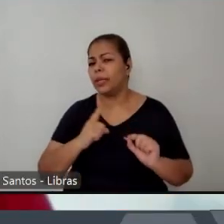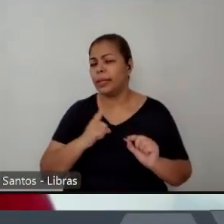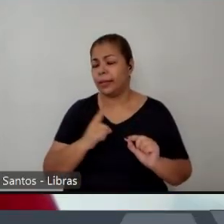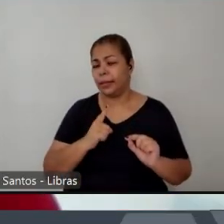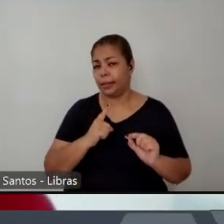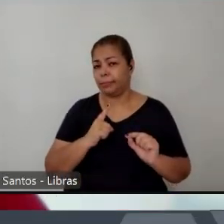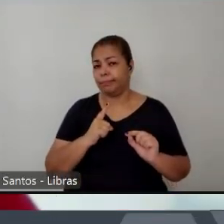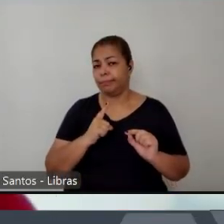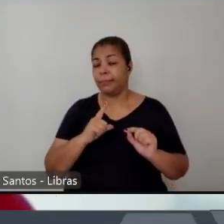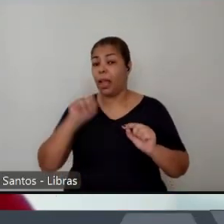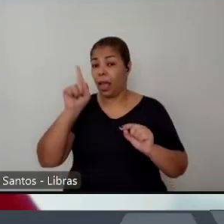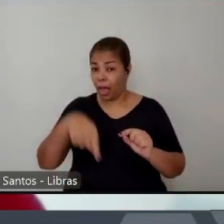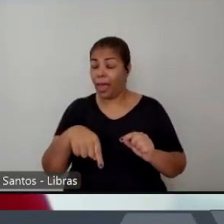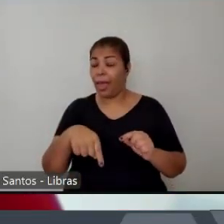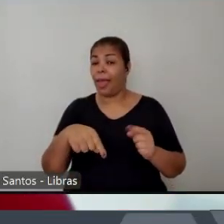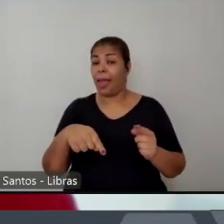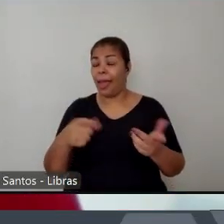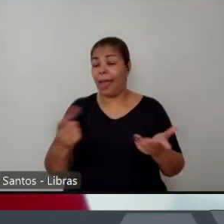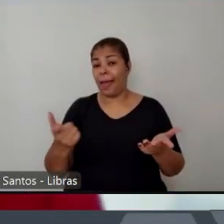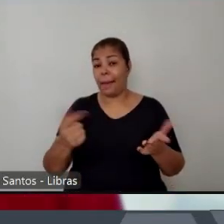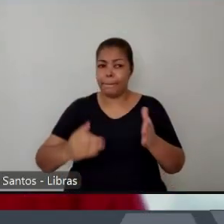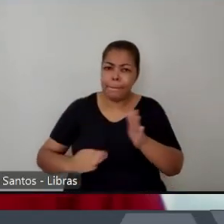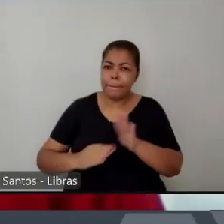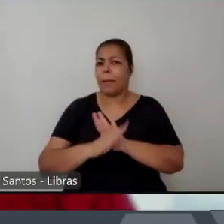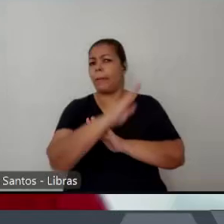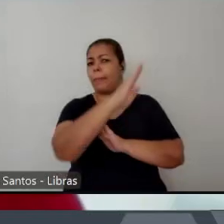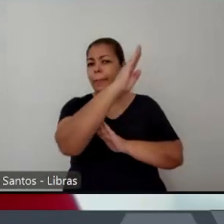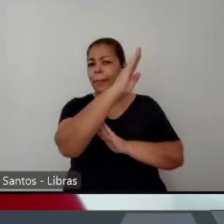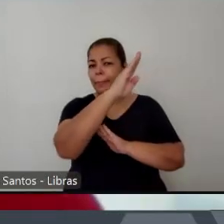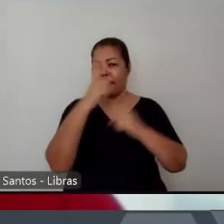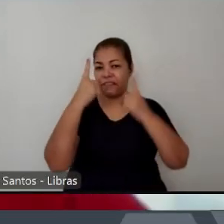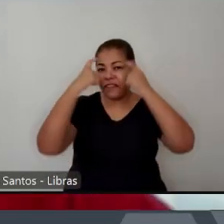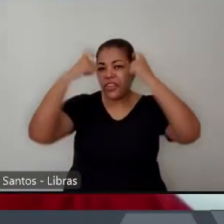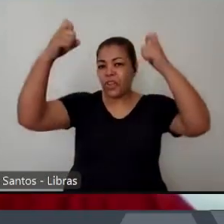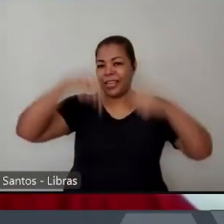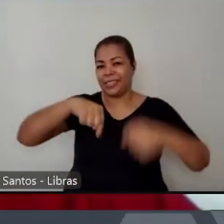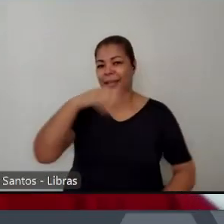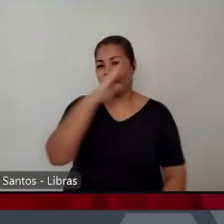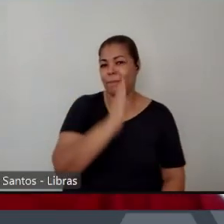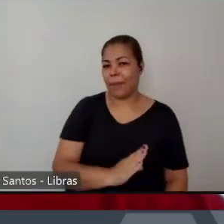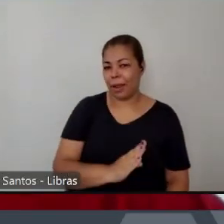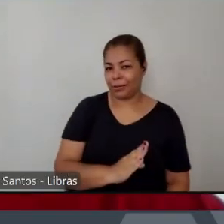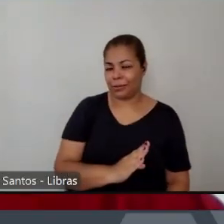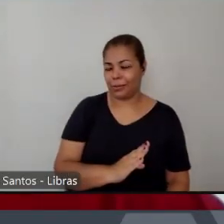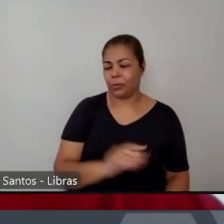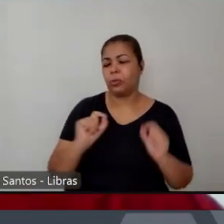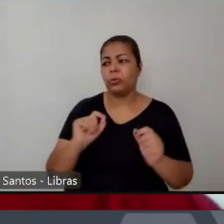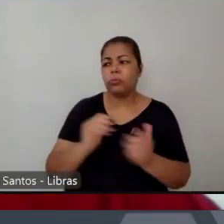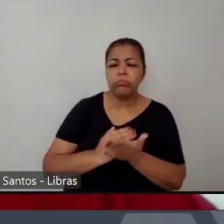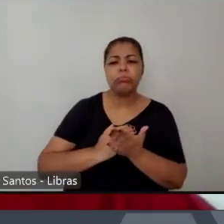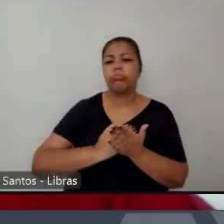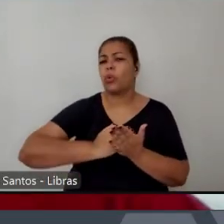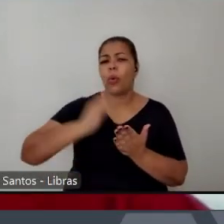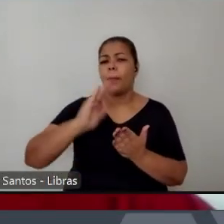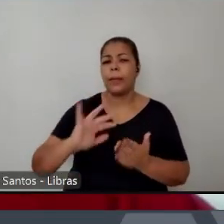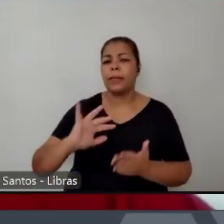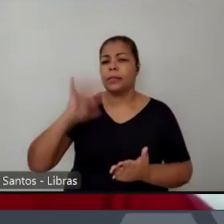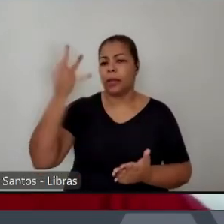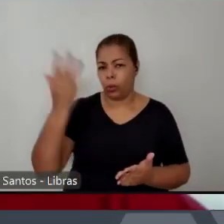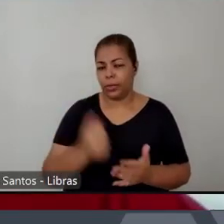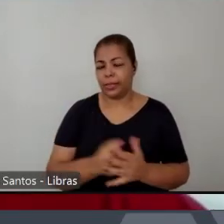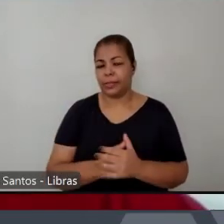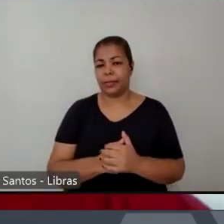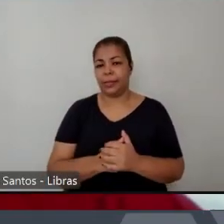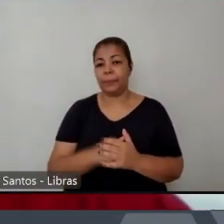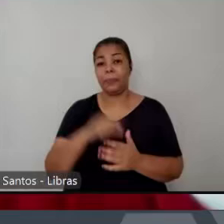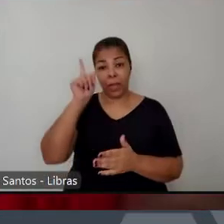violência vai explodir nesse período o que começa a acontecer não são os migrantes necessariamente